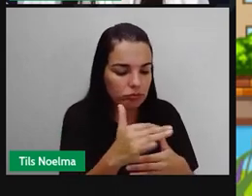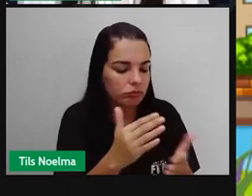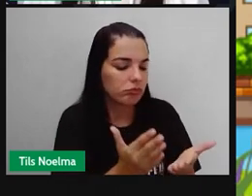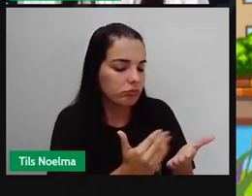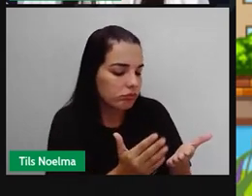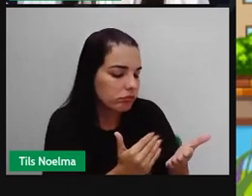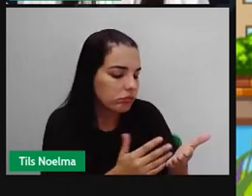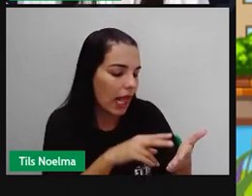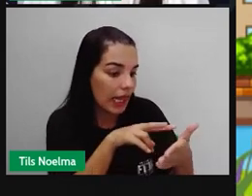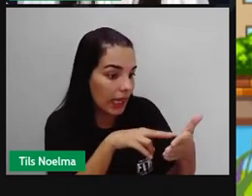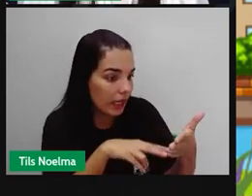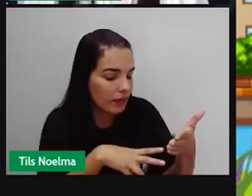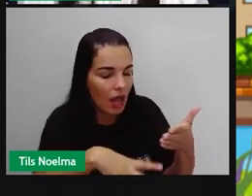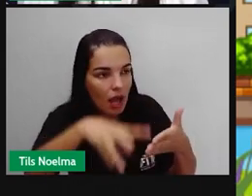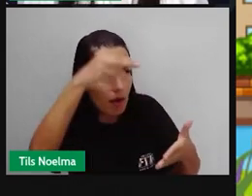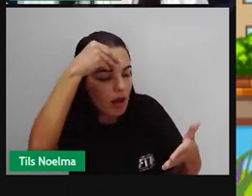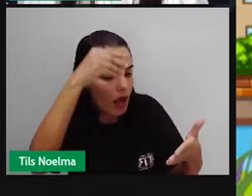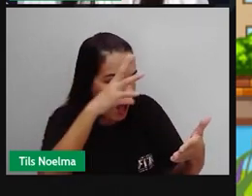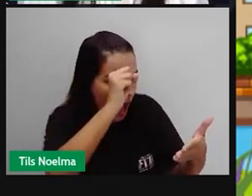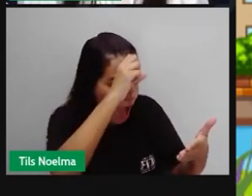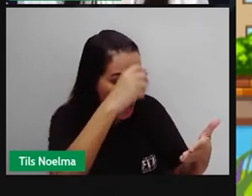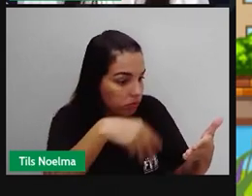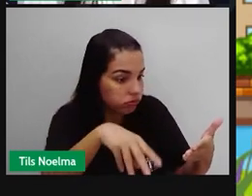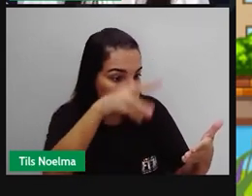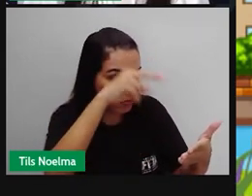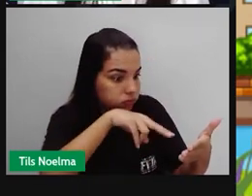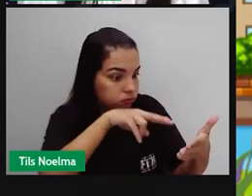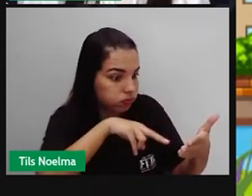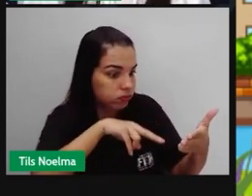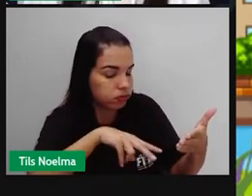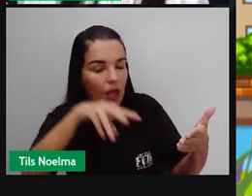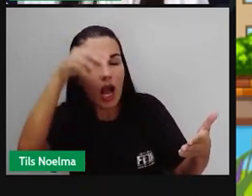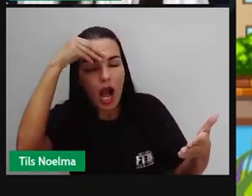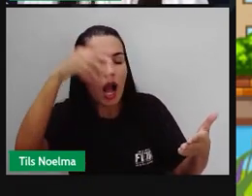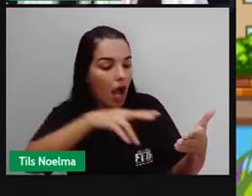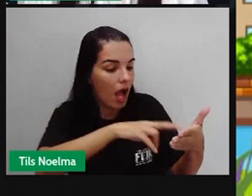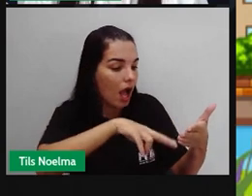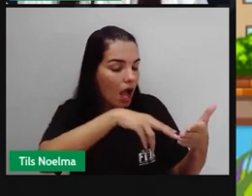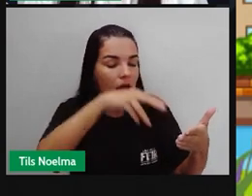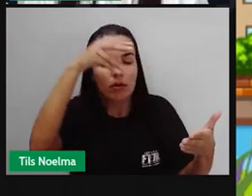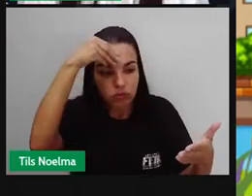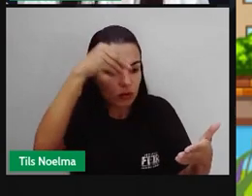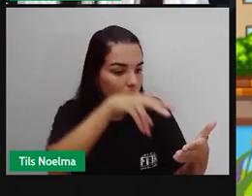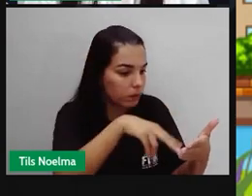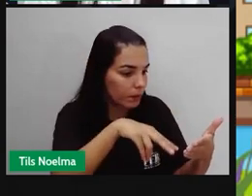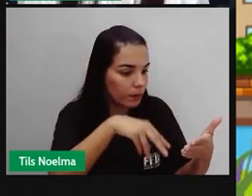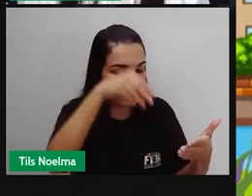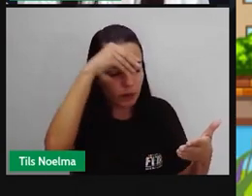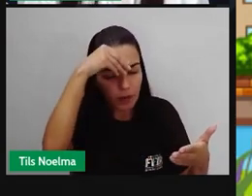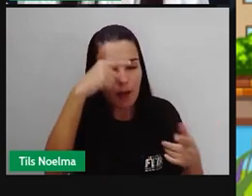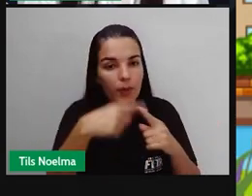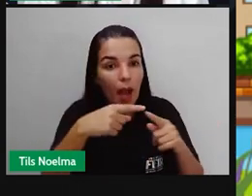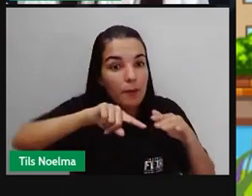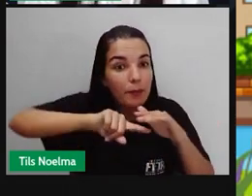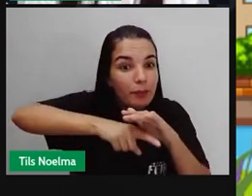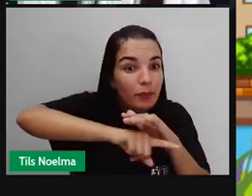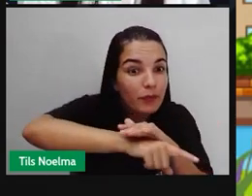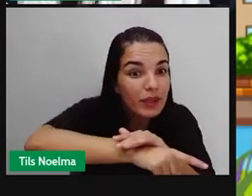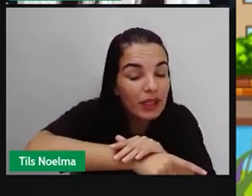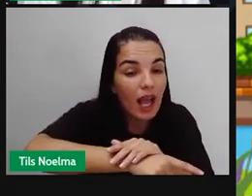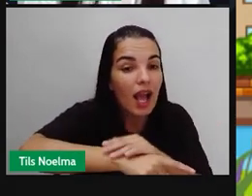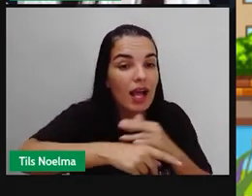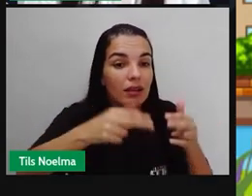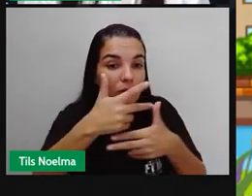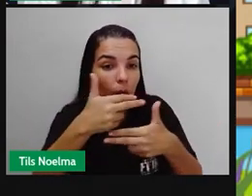leitura, a fim de que vocês possam aprender para realizar uma prova ou aprender a aprofundar seu conhecimento a respeito de algo.